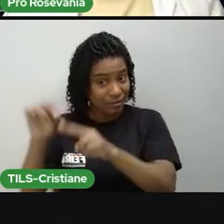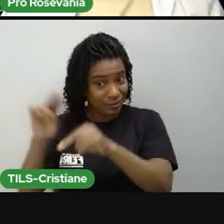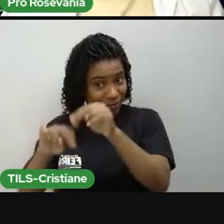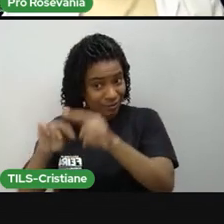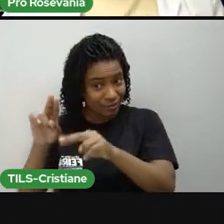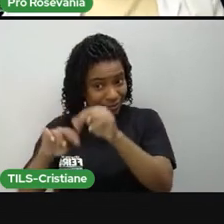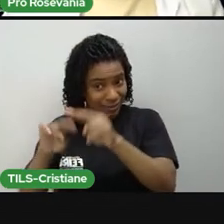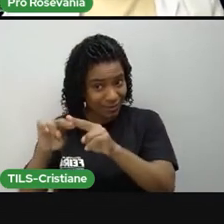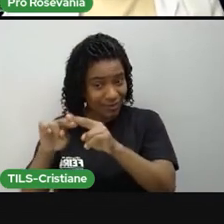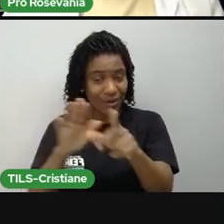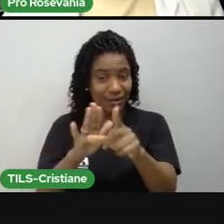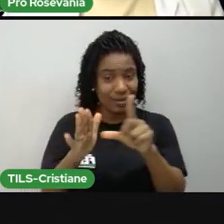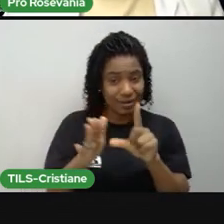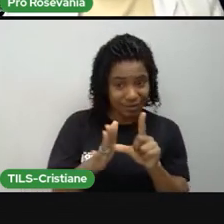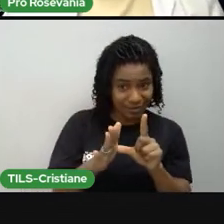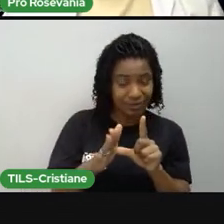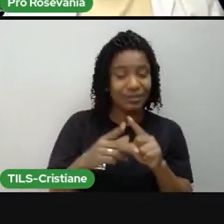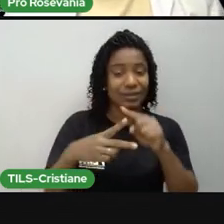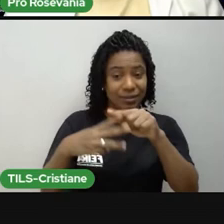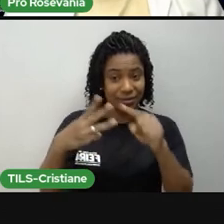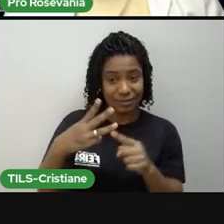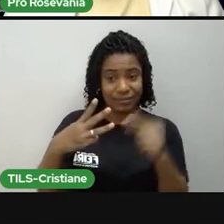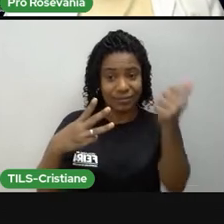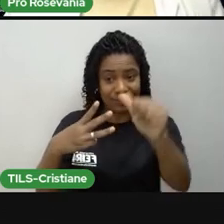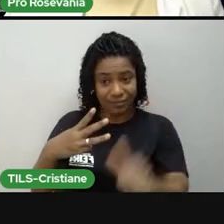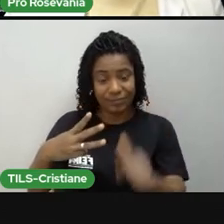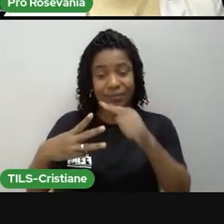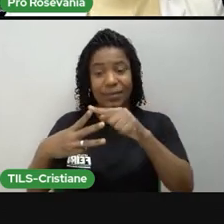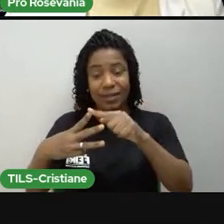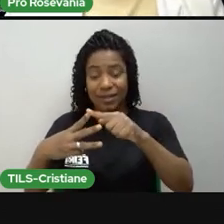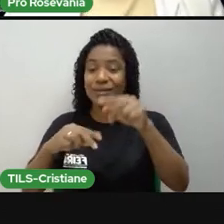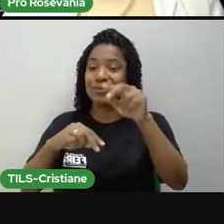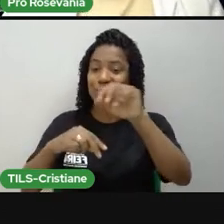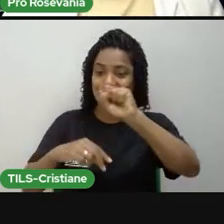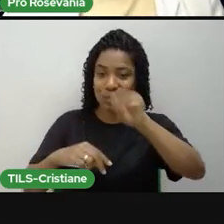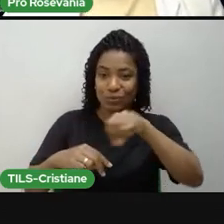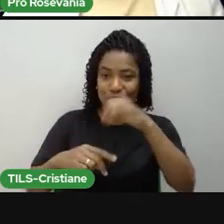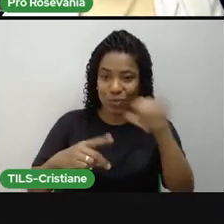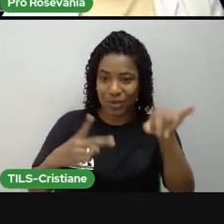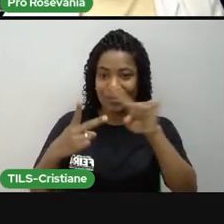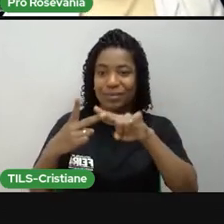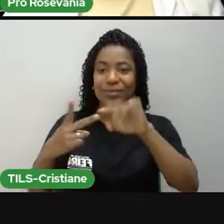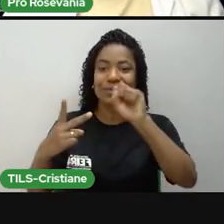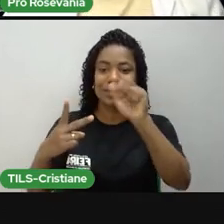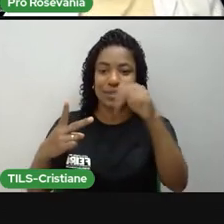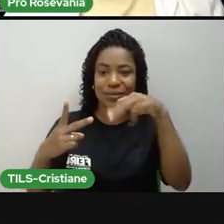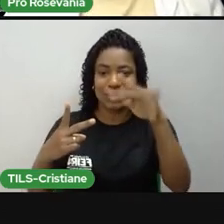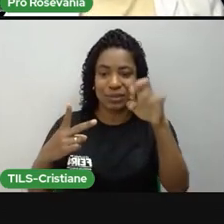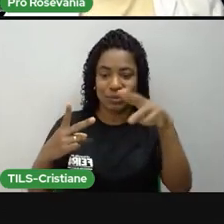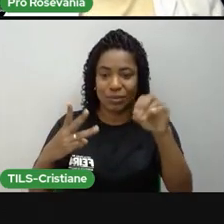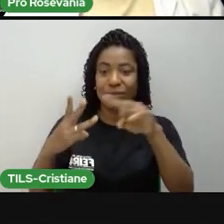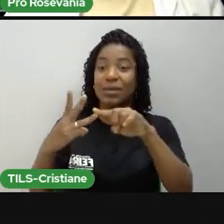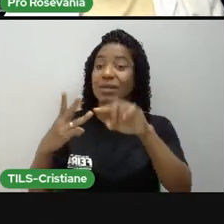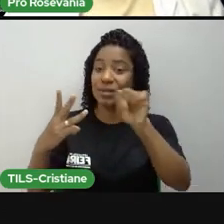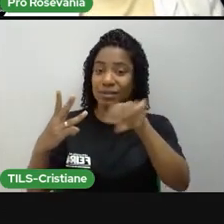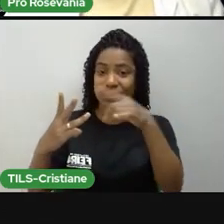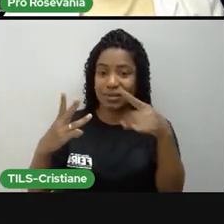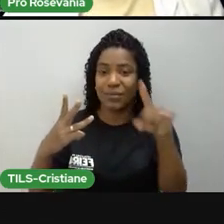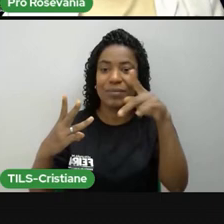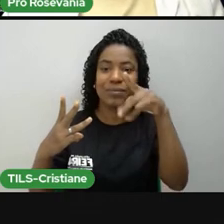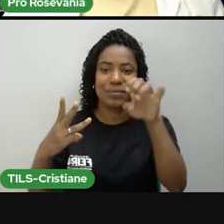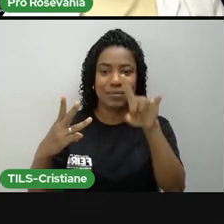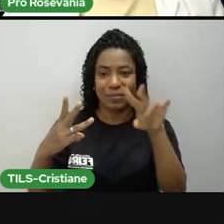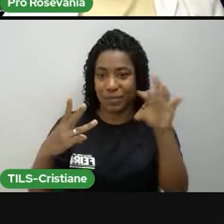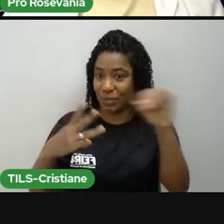basicamente, esses três santos, Santo Antônio, o São João e o São Pedro, né, o São Pedro aqui é forte e humilde, né, em Feira de